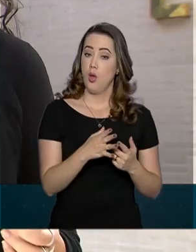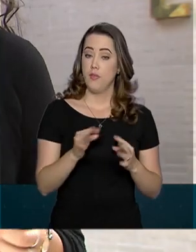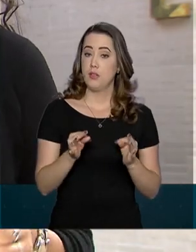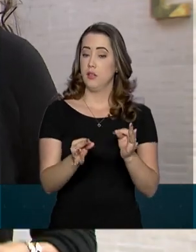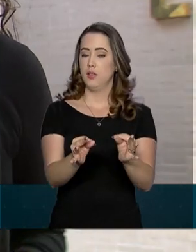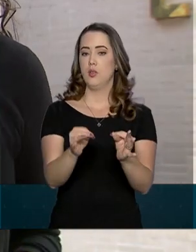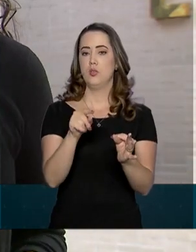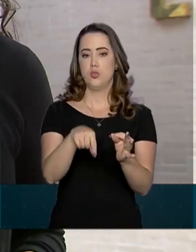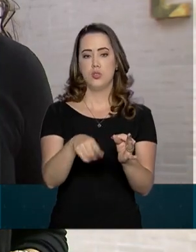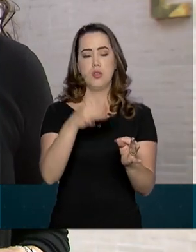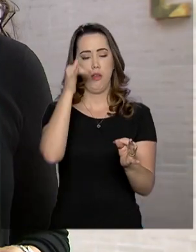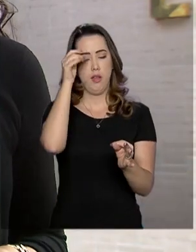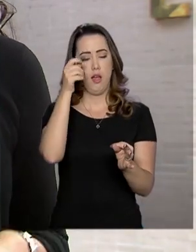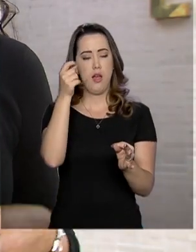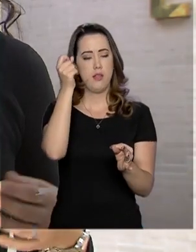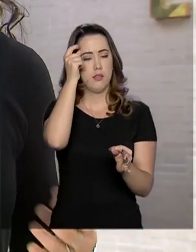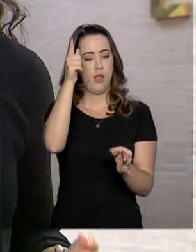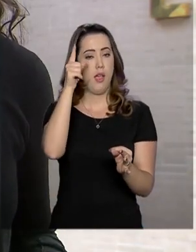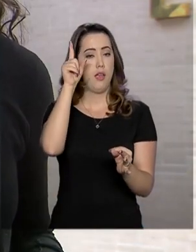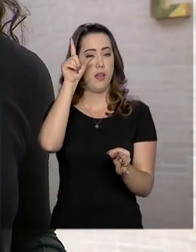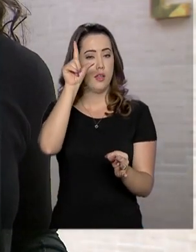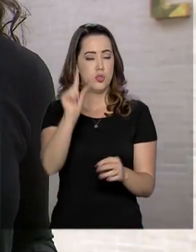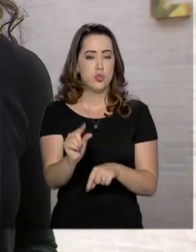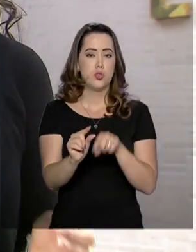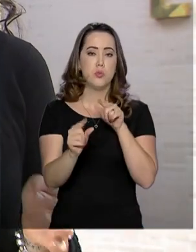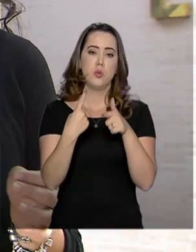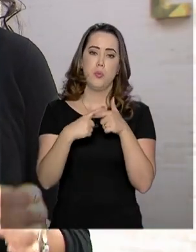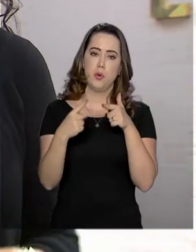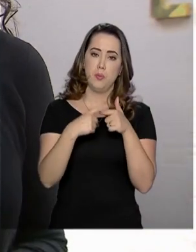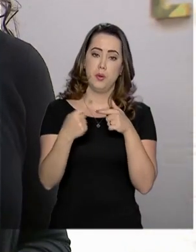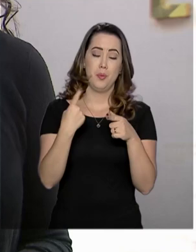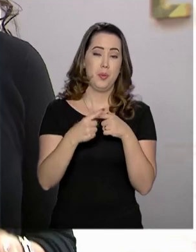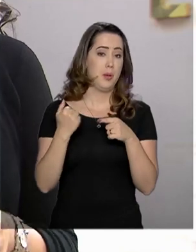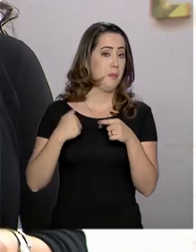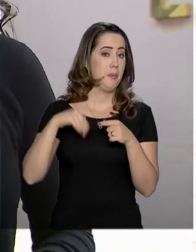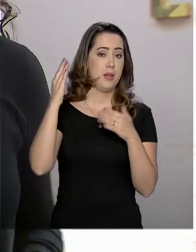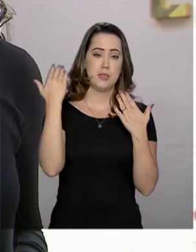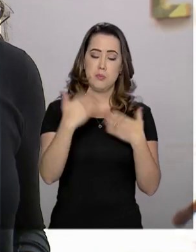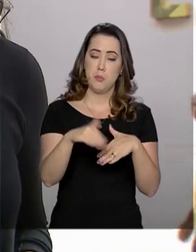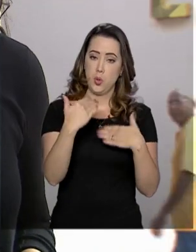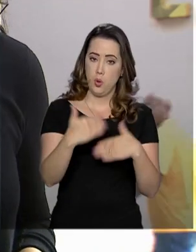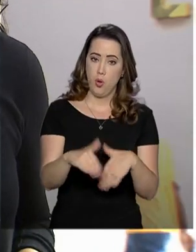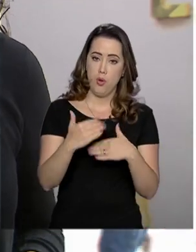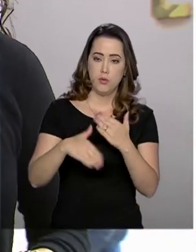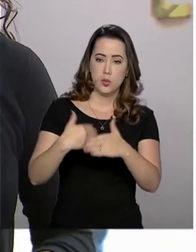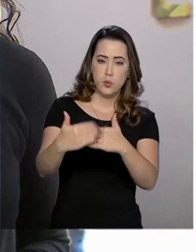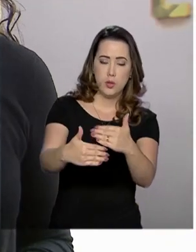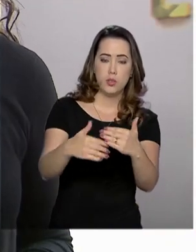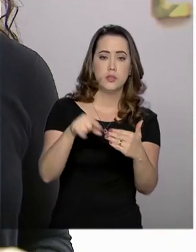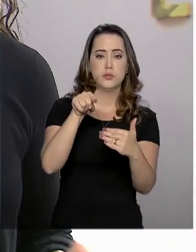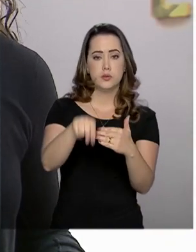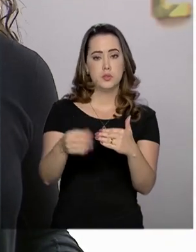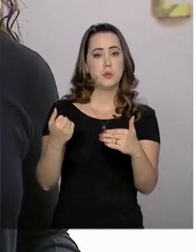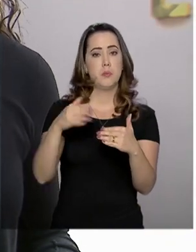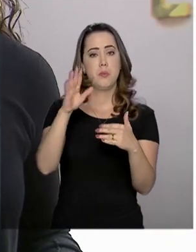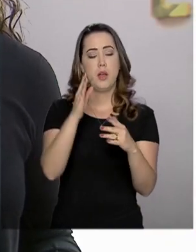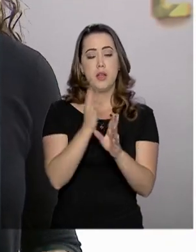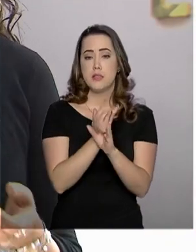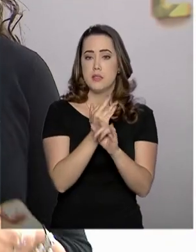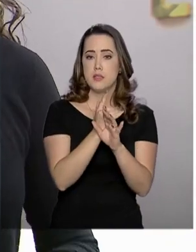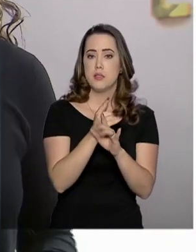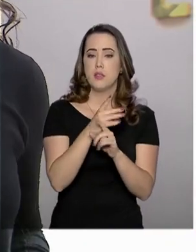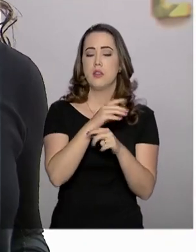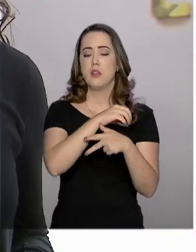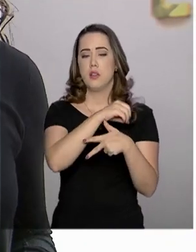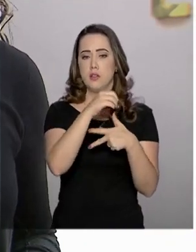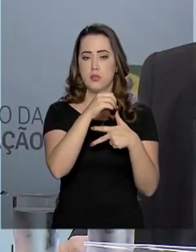diminuir a abstenção. Com mais provas aplicadas no decorrer do ano, mais cidades vão receber o exame, dando opção